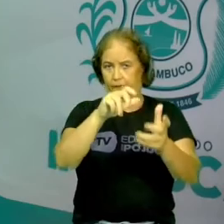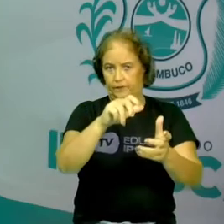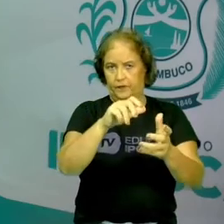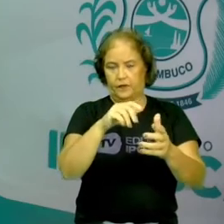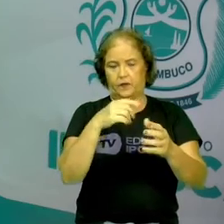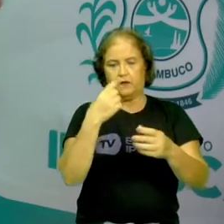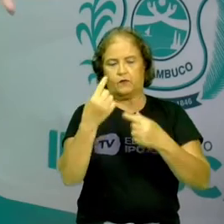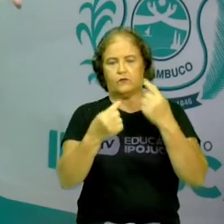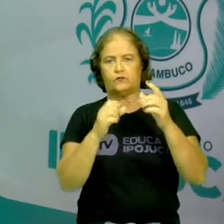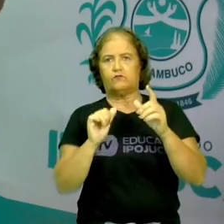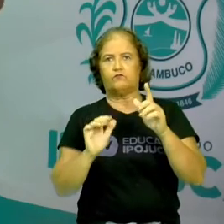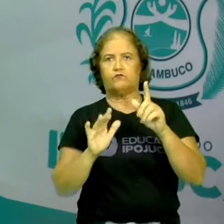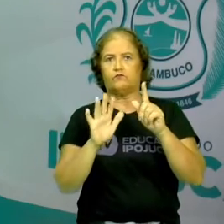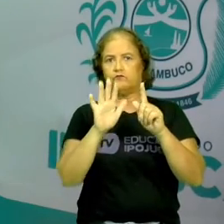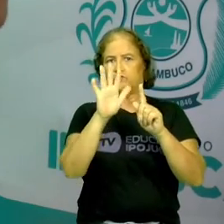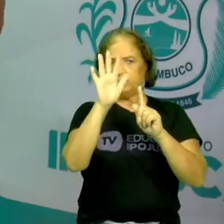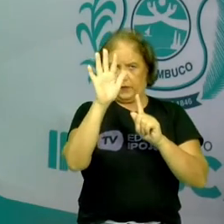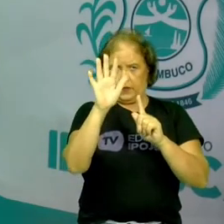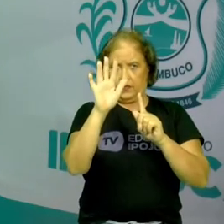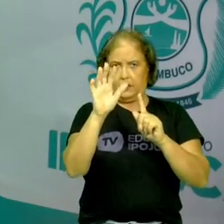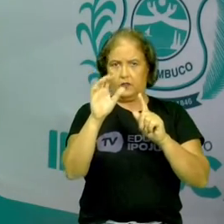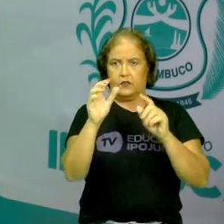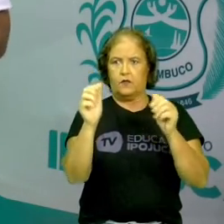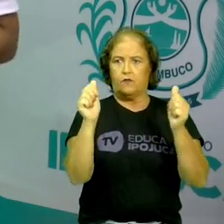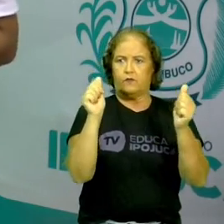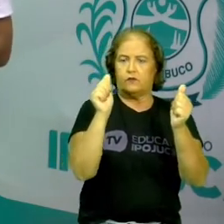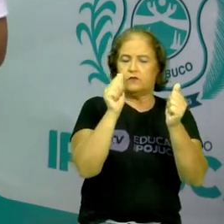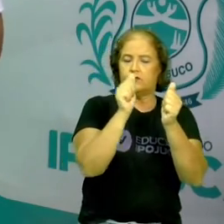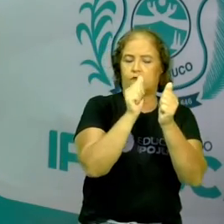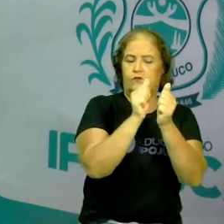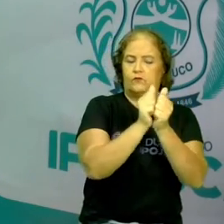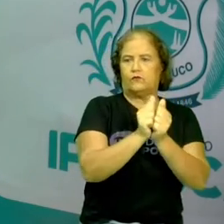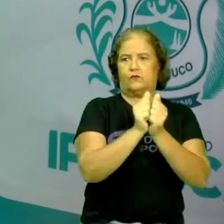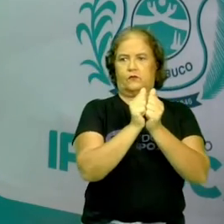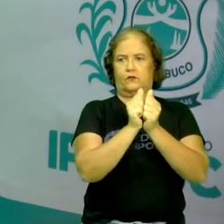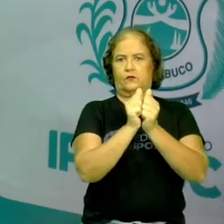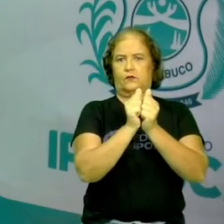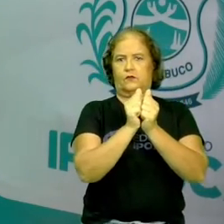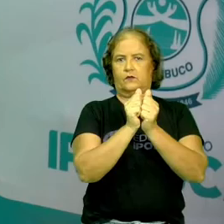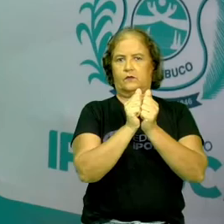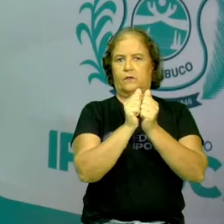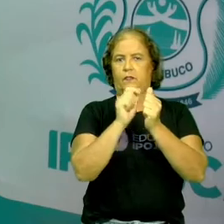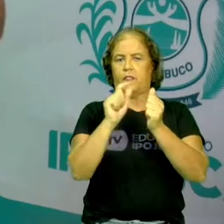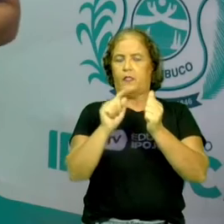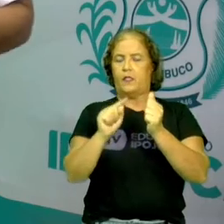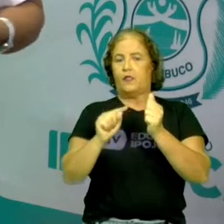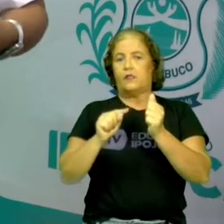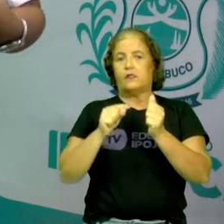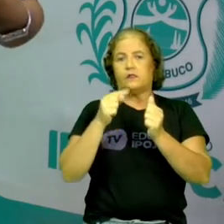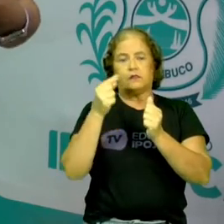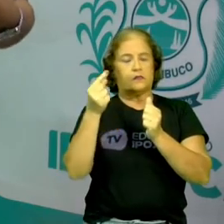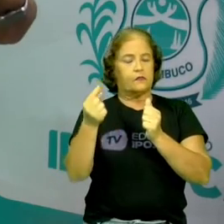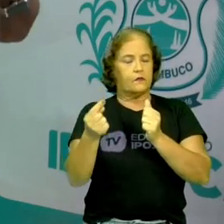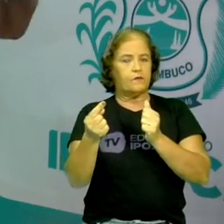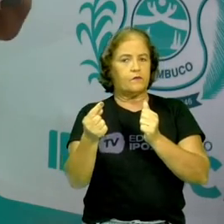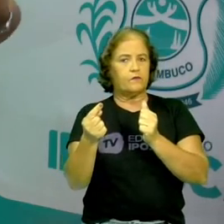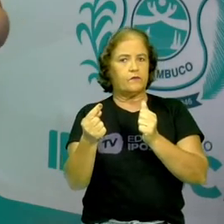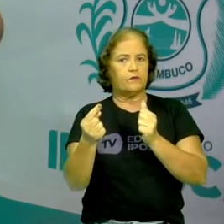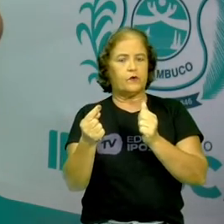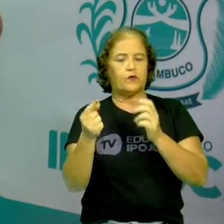e algumas substâncias começaram a se juntar nele. Depois, finalmente, quando foi